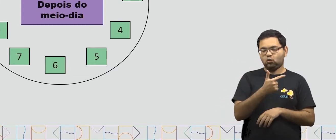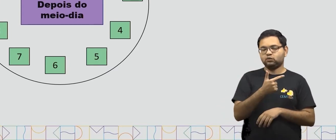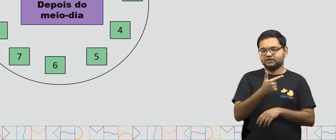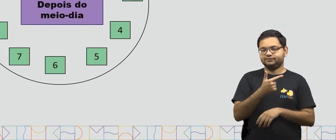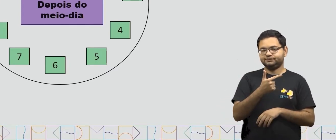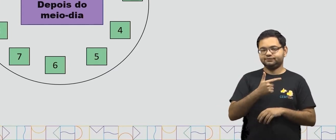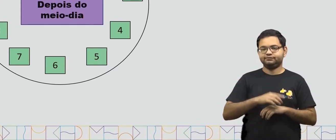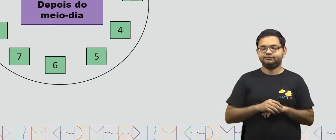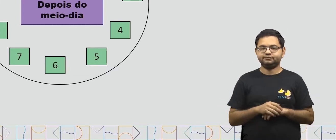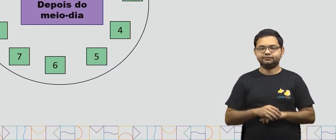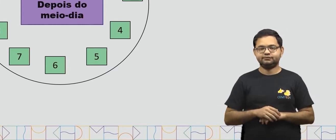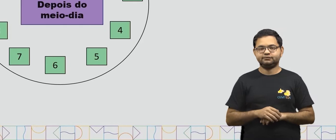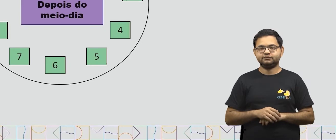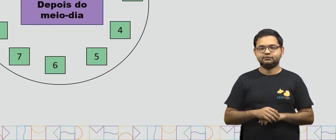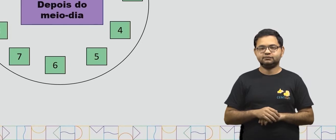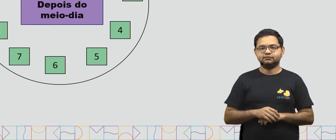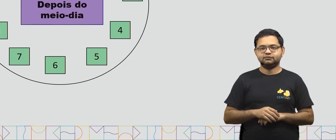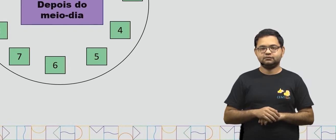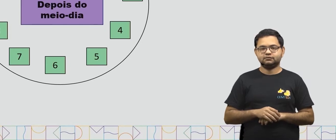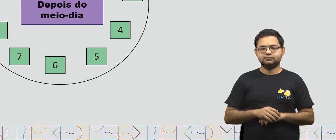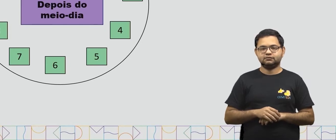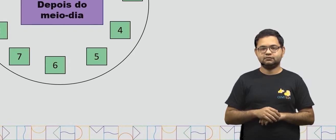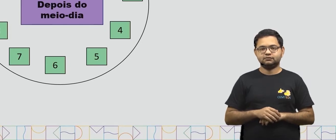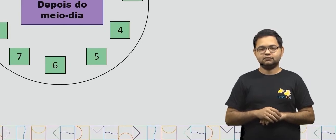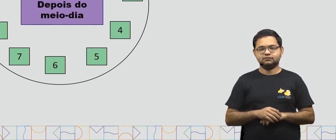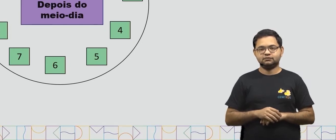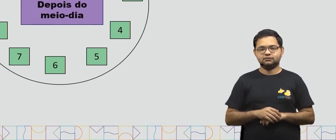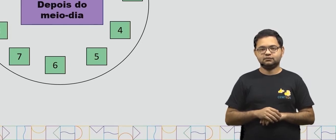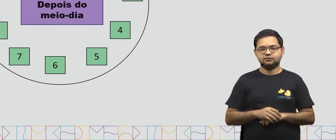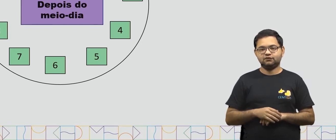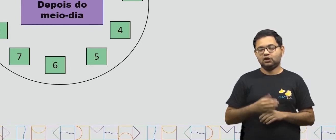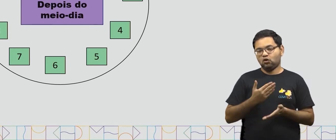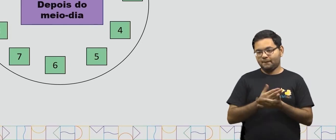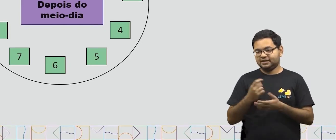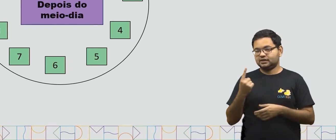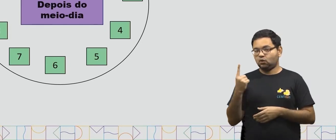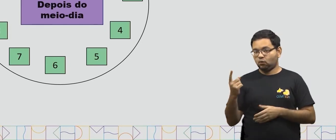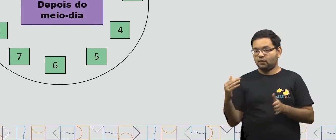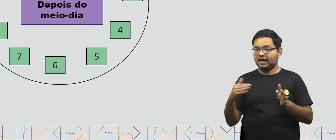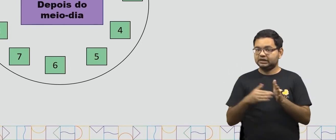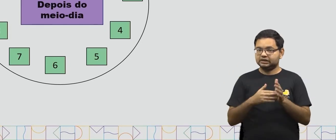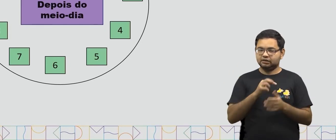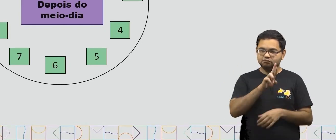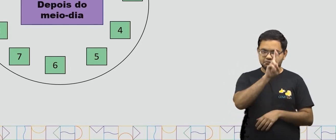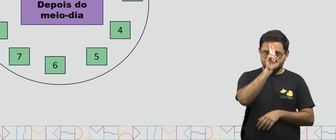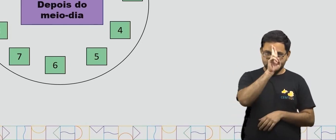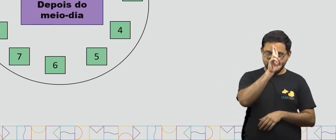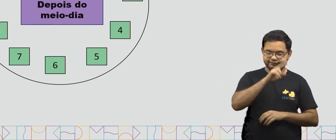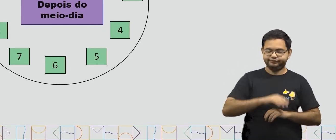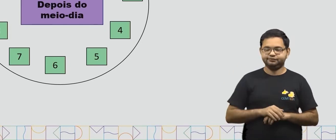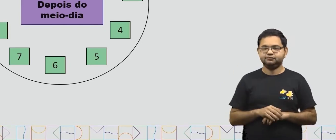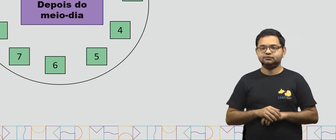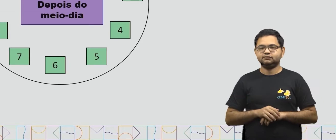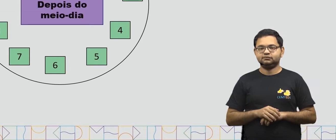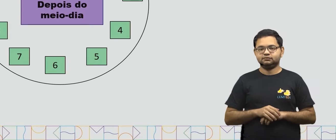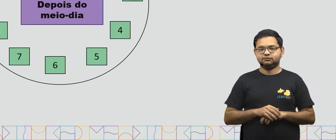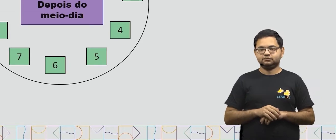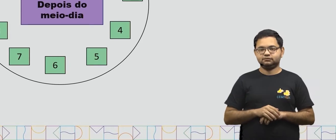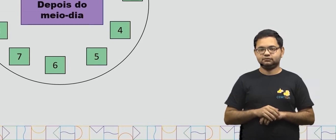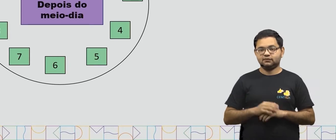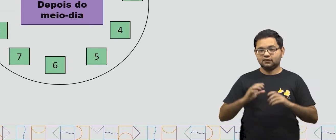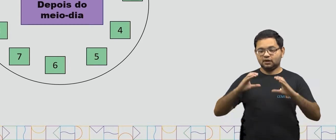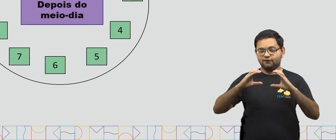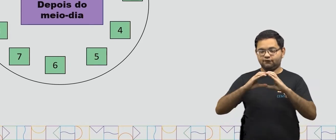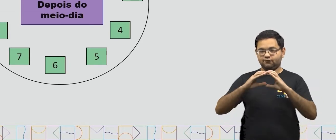12 horas do dia ou meio-dia. E agora, fora do círculo, nós vamos ver